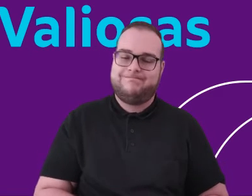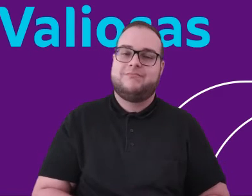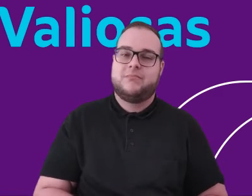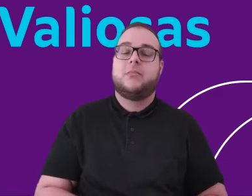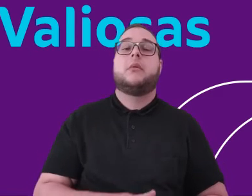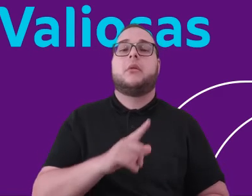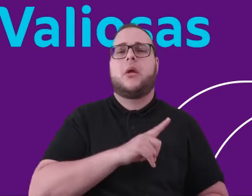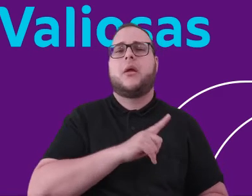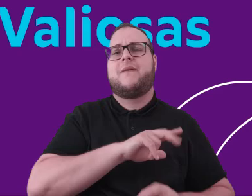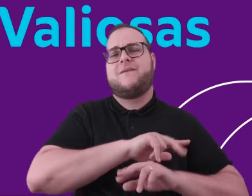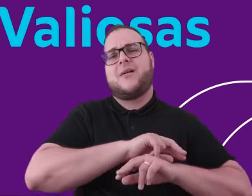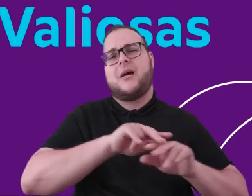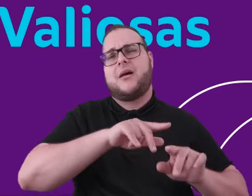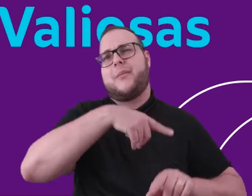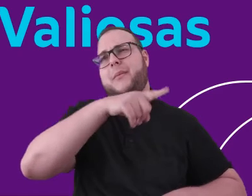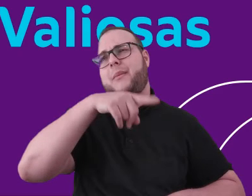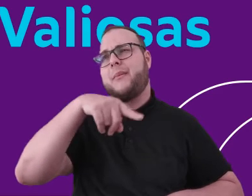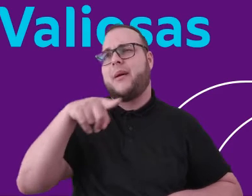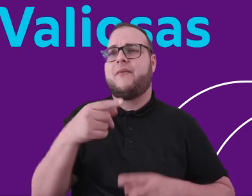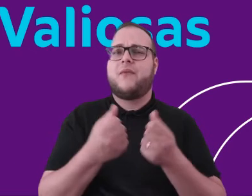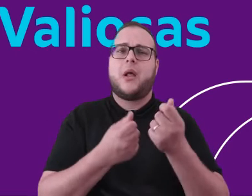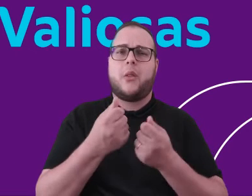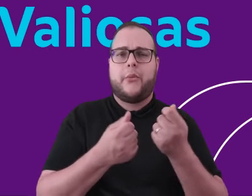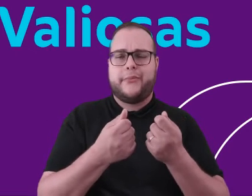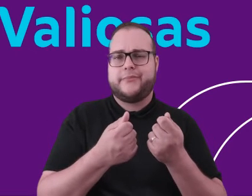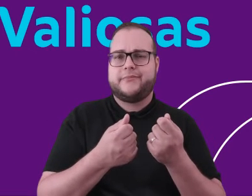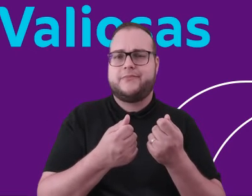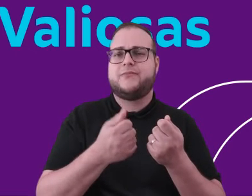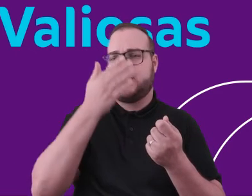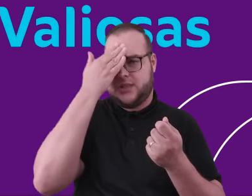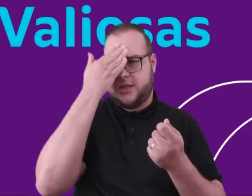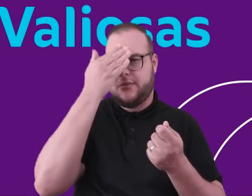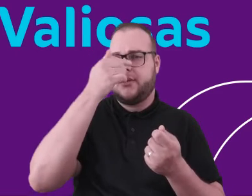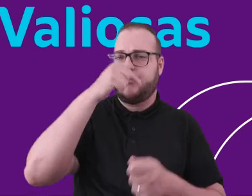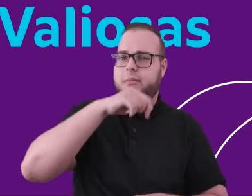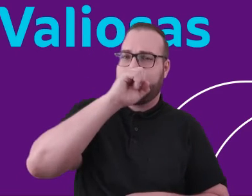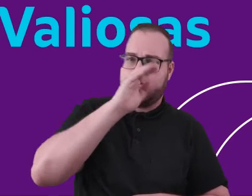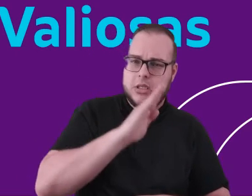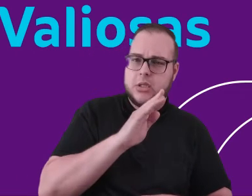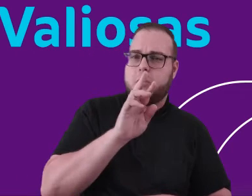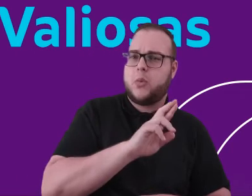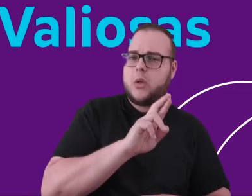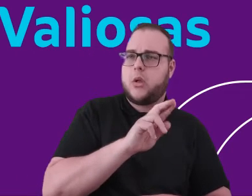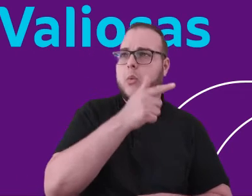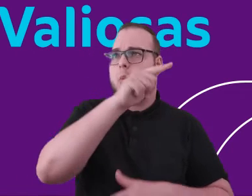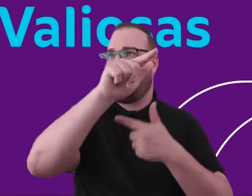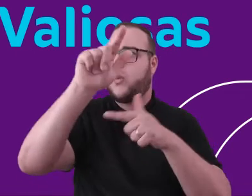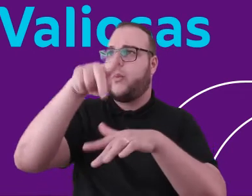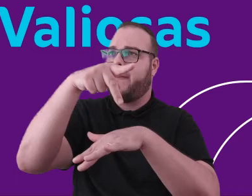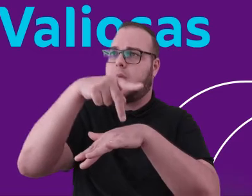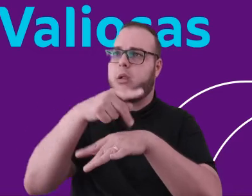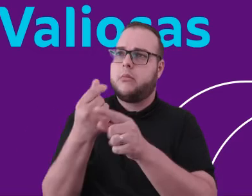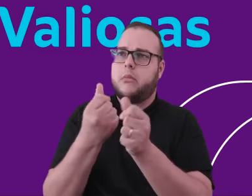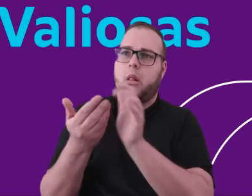precisamos acompanhar para toda a estratégia econômica é o valor cambial. A gente sabe como as principais moedas estrangeiras passaram por